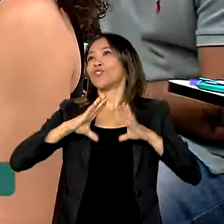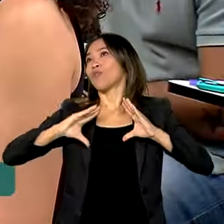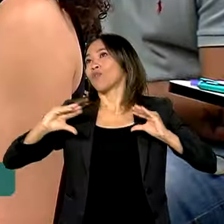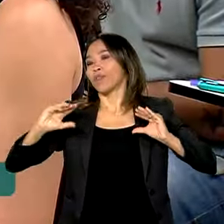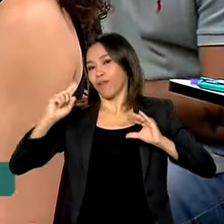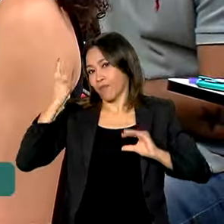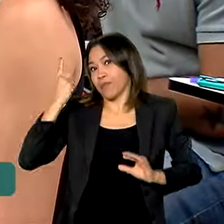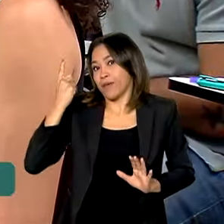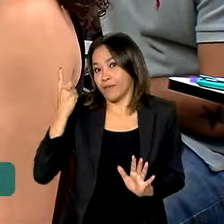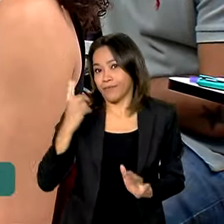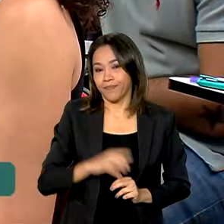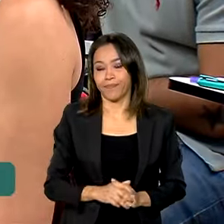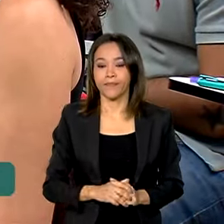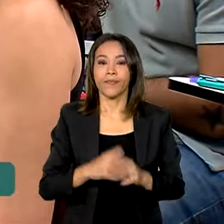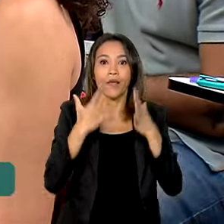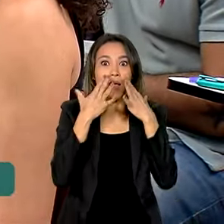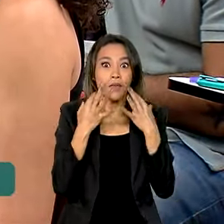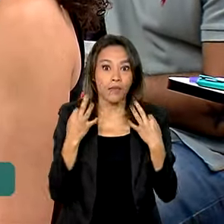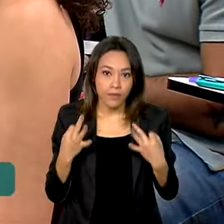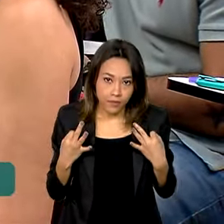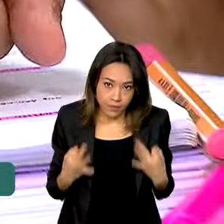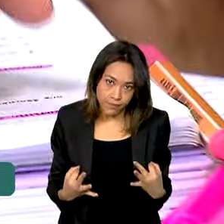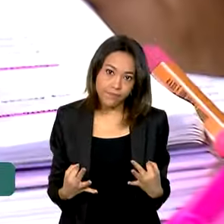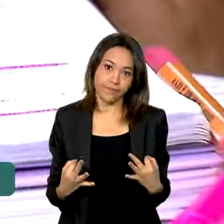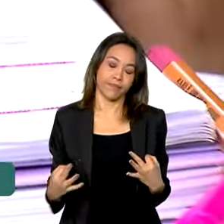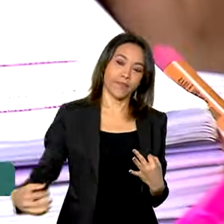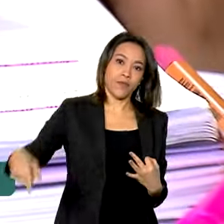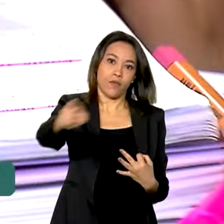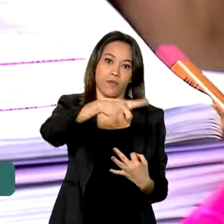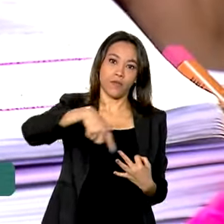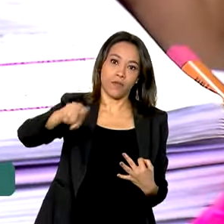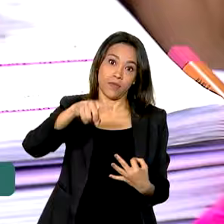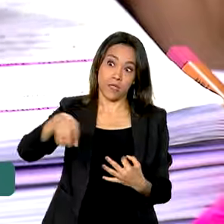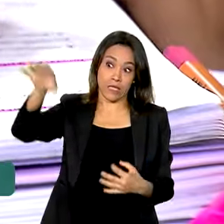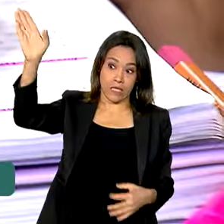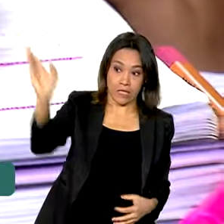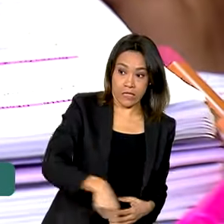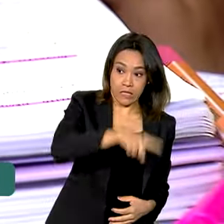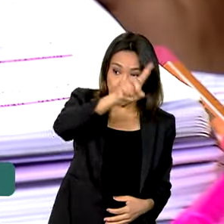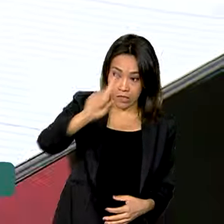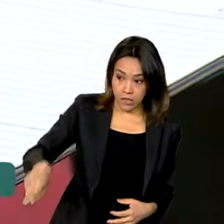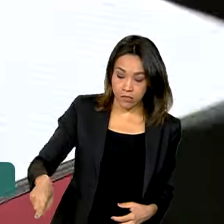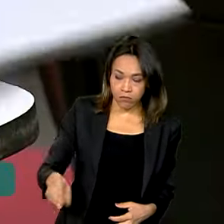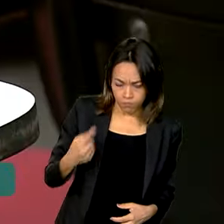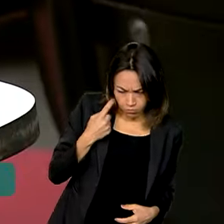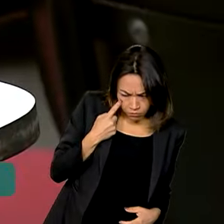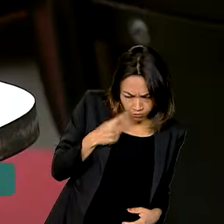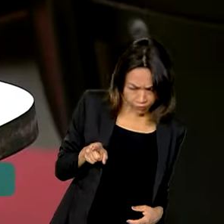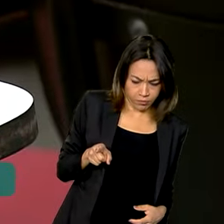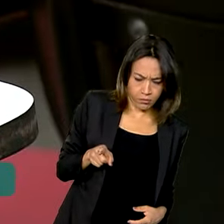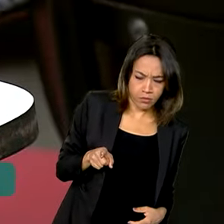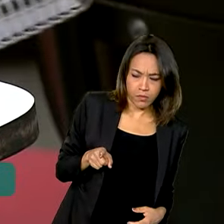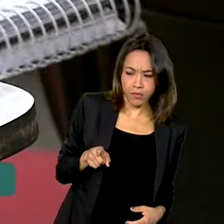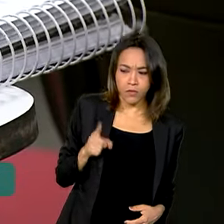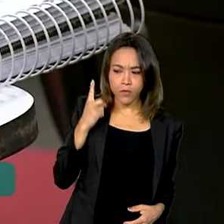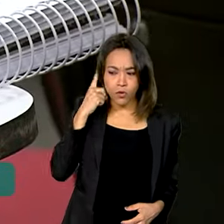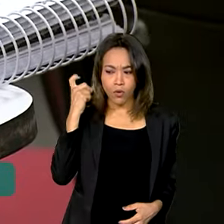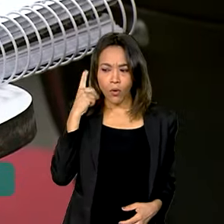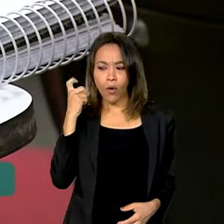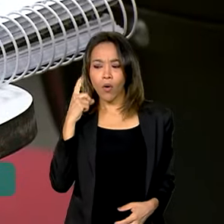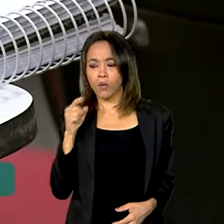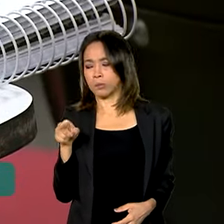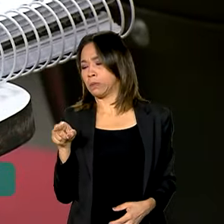O candidato será eliminado, se pego usando algum aparelho sonoro